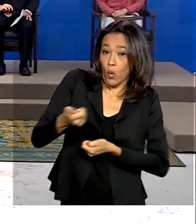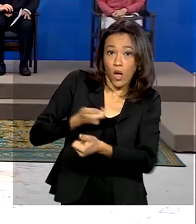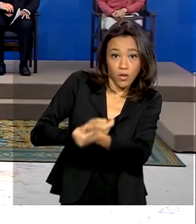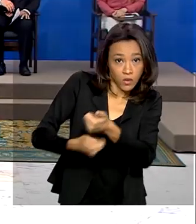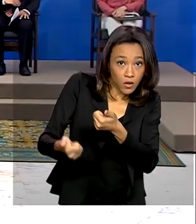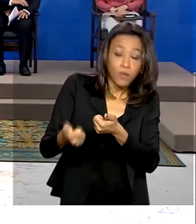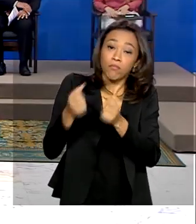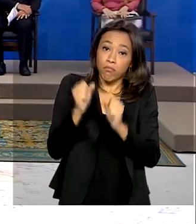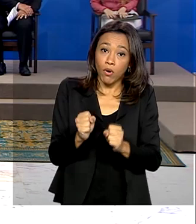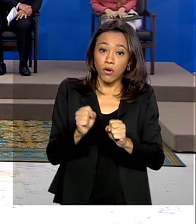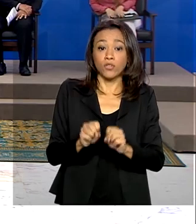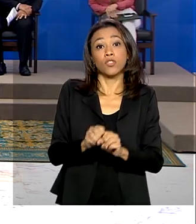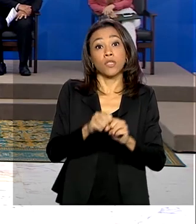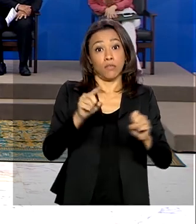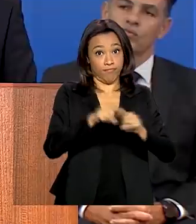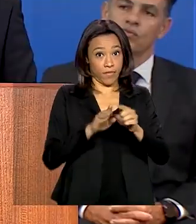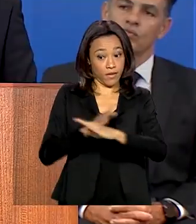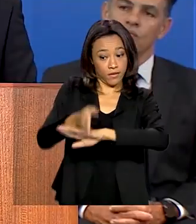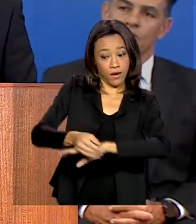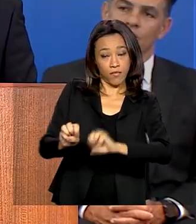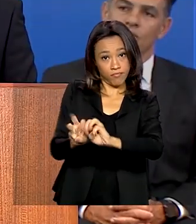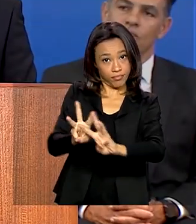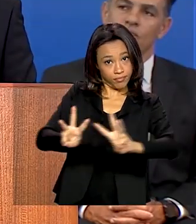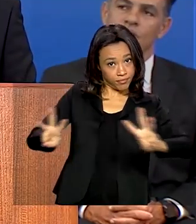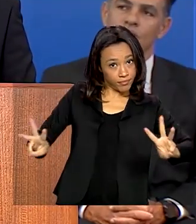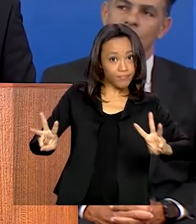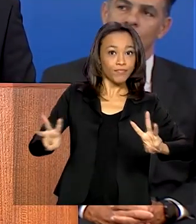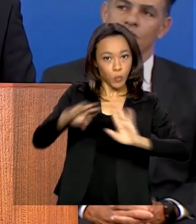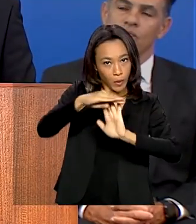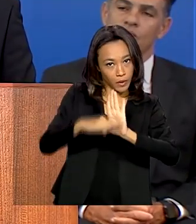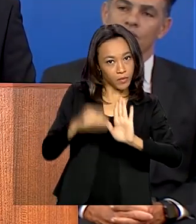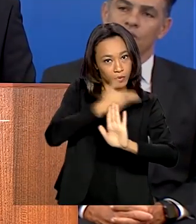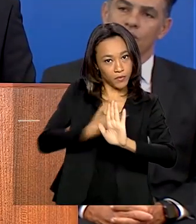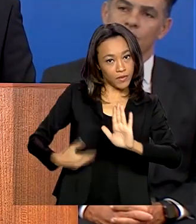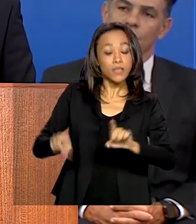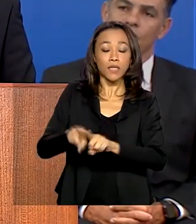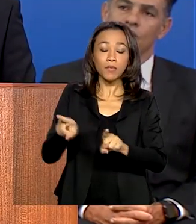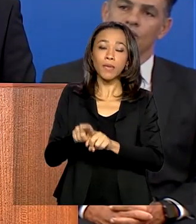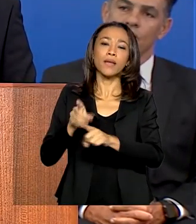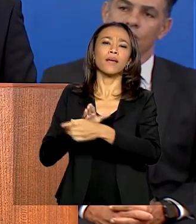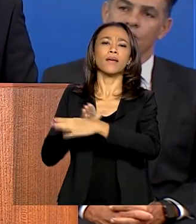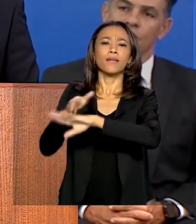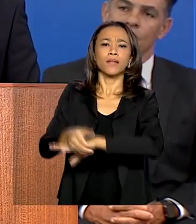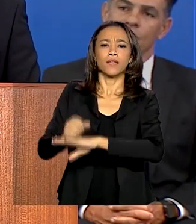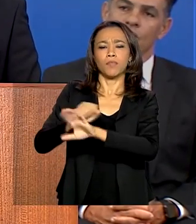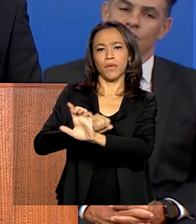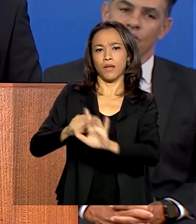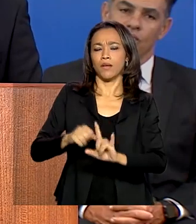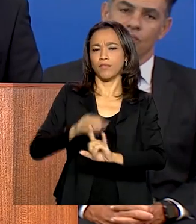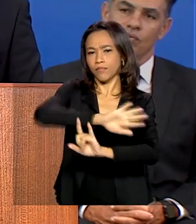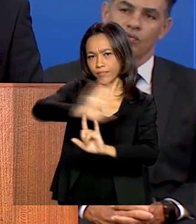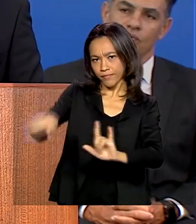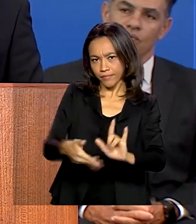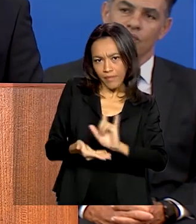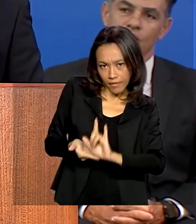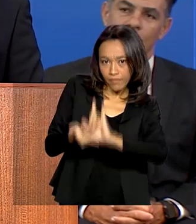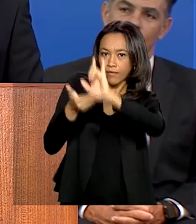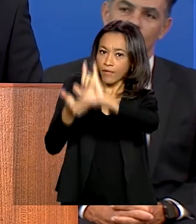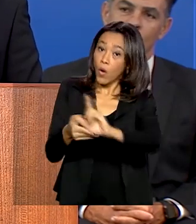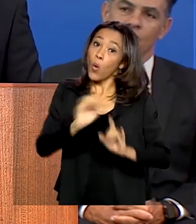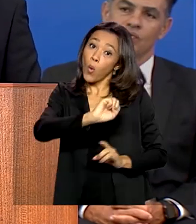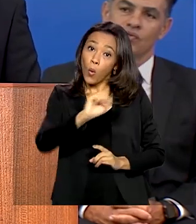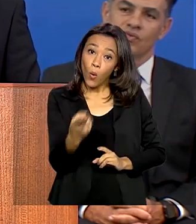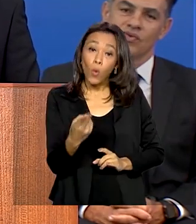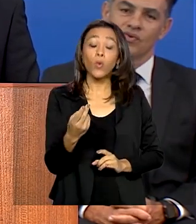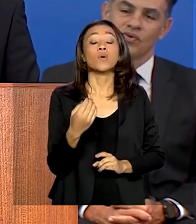realizadas na página do programa Todos por Todos, pela plataforma Pátria Voluntária ou ainda na conta